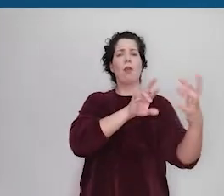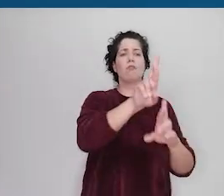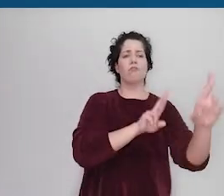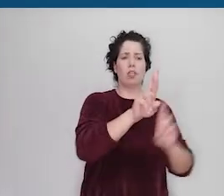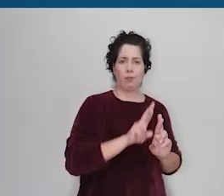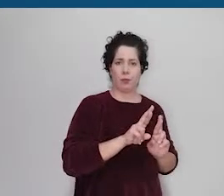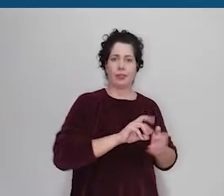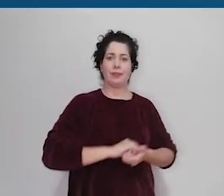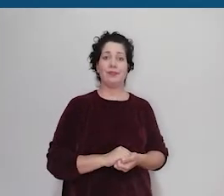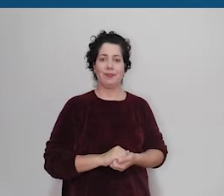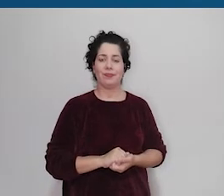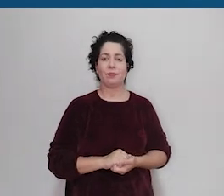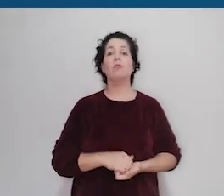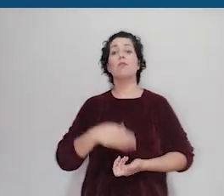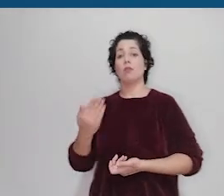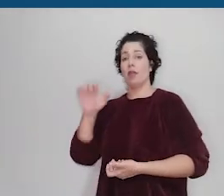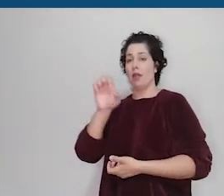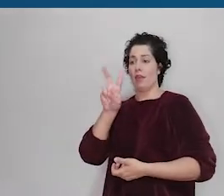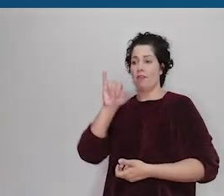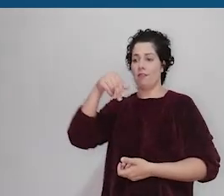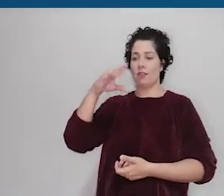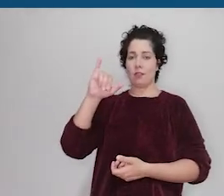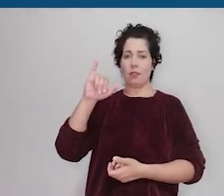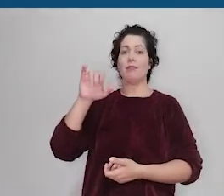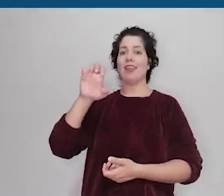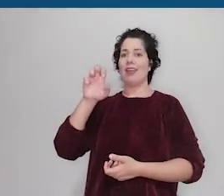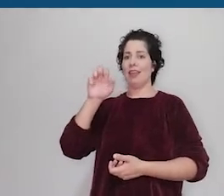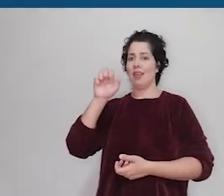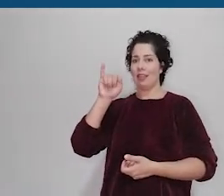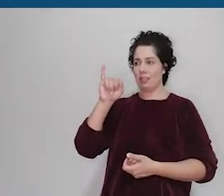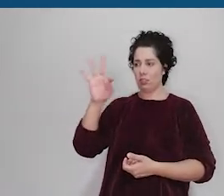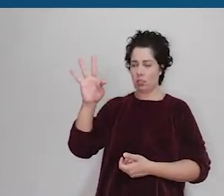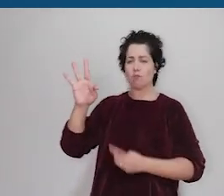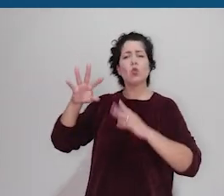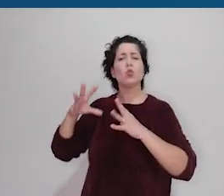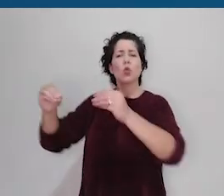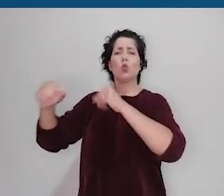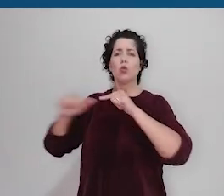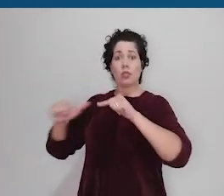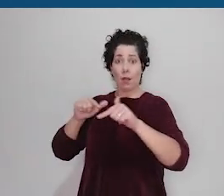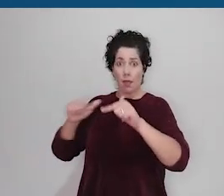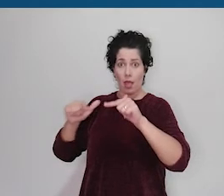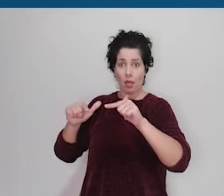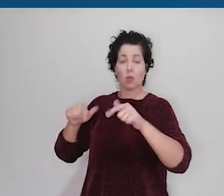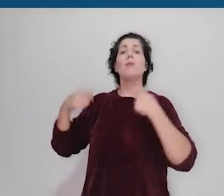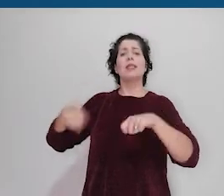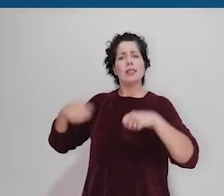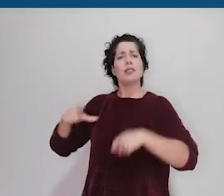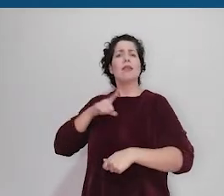o momento. No EVINCE e no EINTE, todos os trabalhos inscritos deverão ser